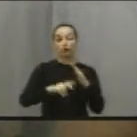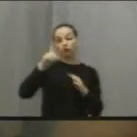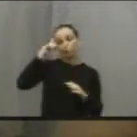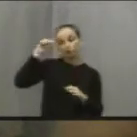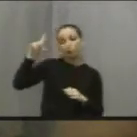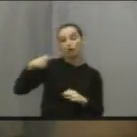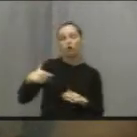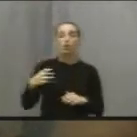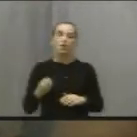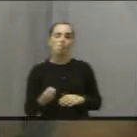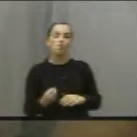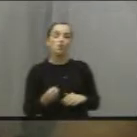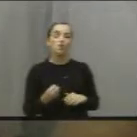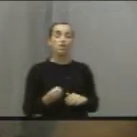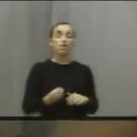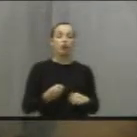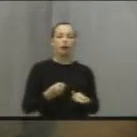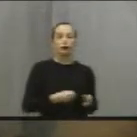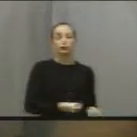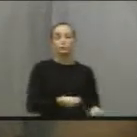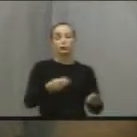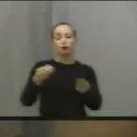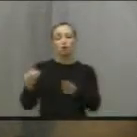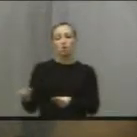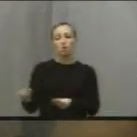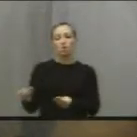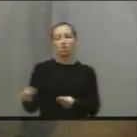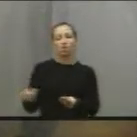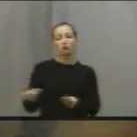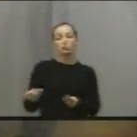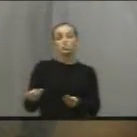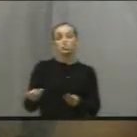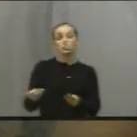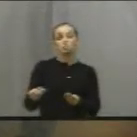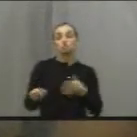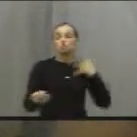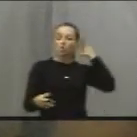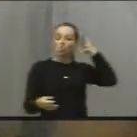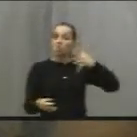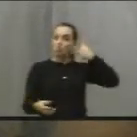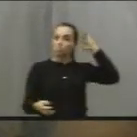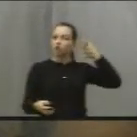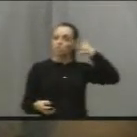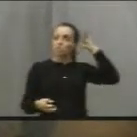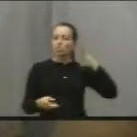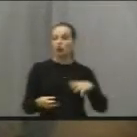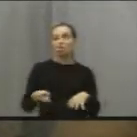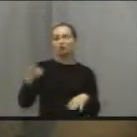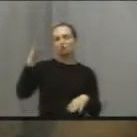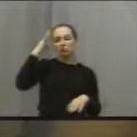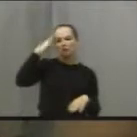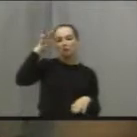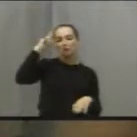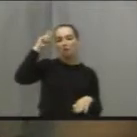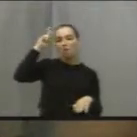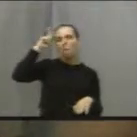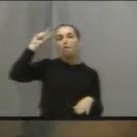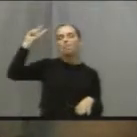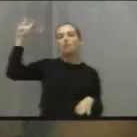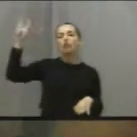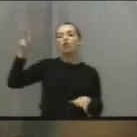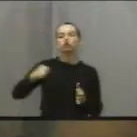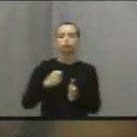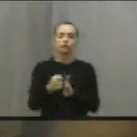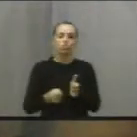sexta-feira, comparecemos no seminário sobre trens turísticos, memória ferroviária em Rio Claro. Para quem não sabe, a Araquara tem um projeto já no governo federal,